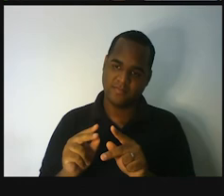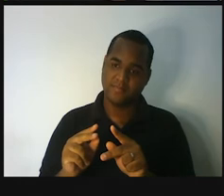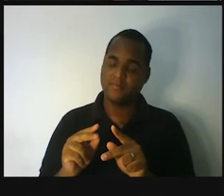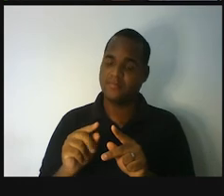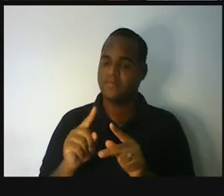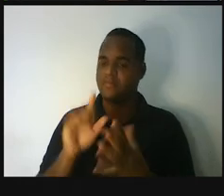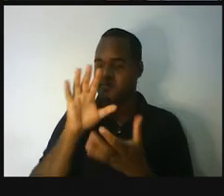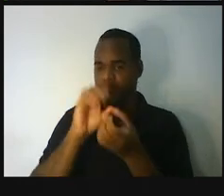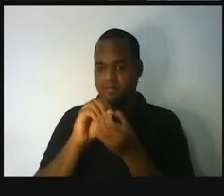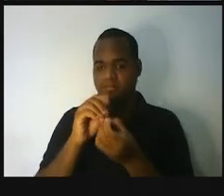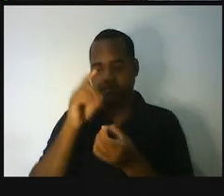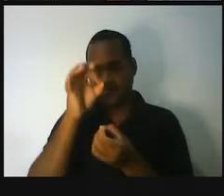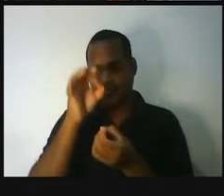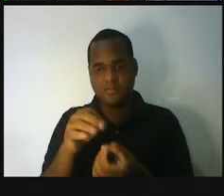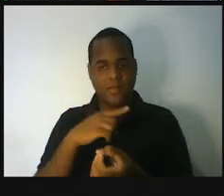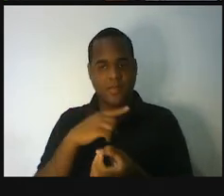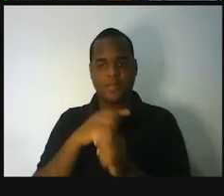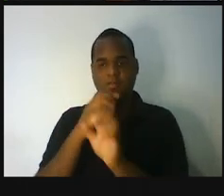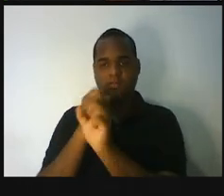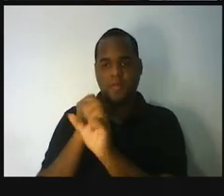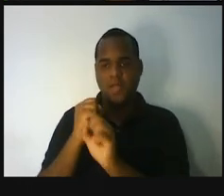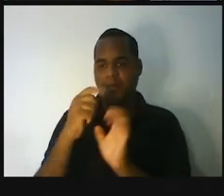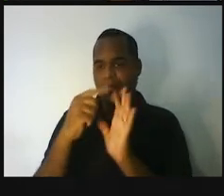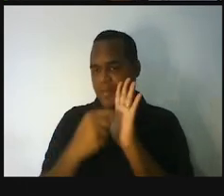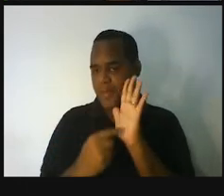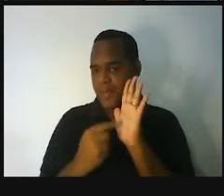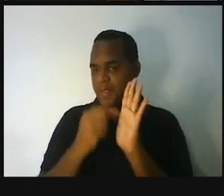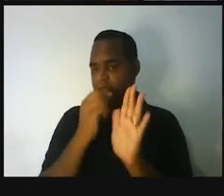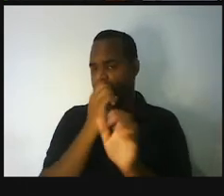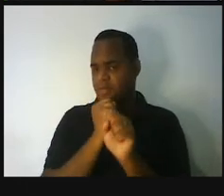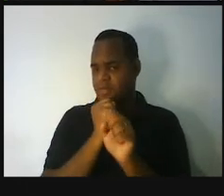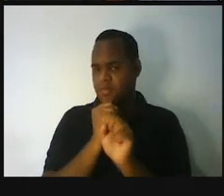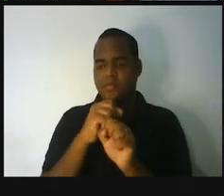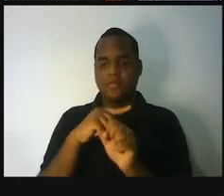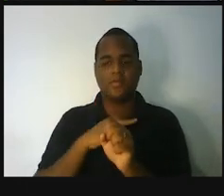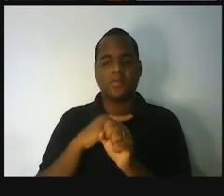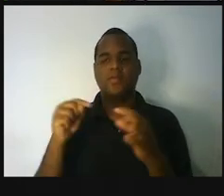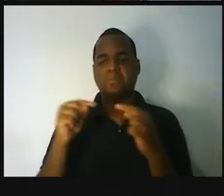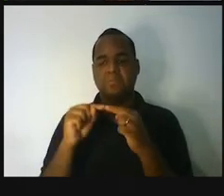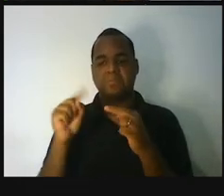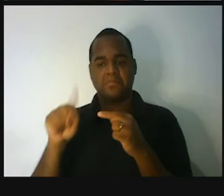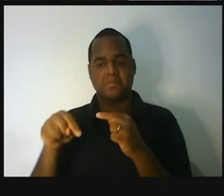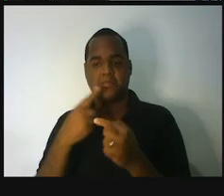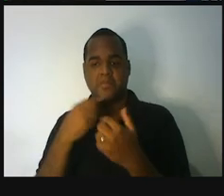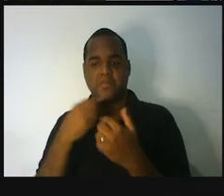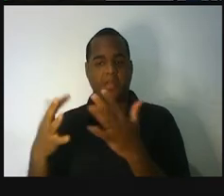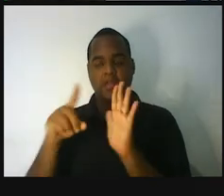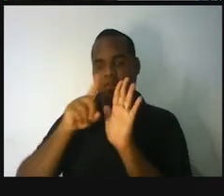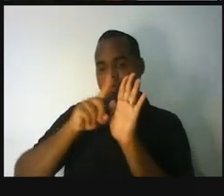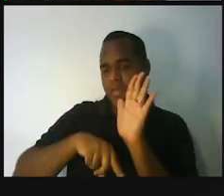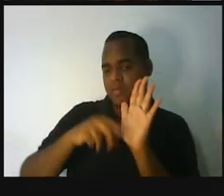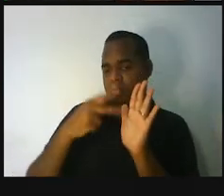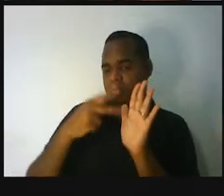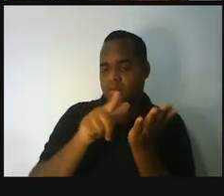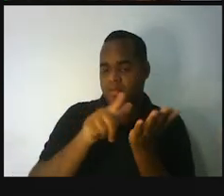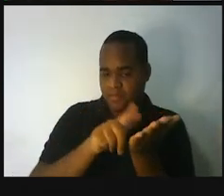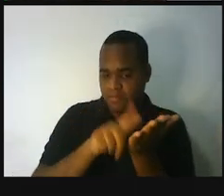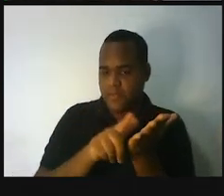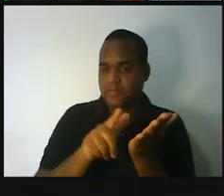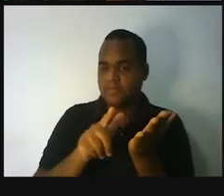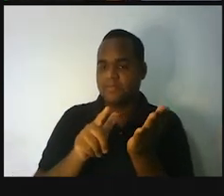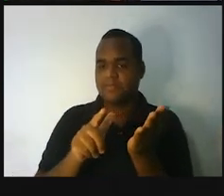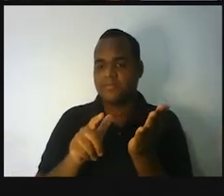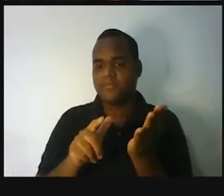professor, está certo. O senhor fez na calculadora, mas digamos que você não tenha a calculadora e você fez essa continha de menos aí no papel. Mas,